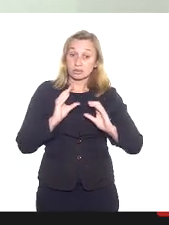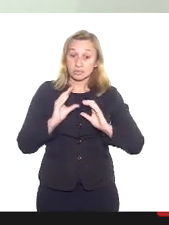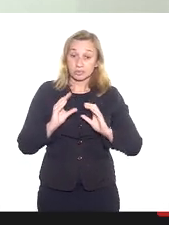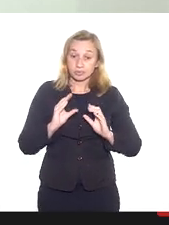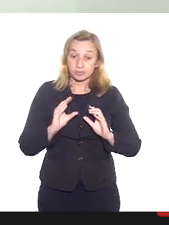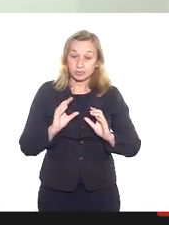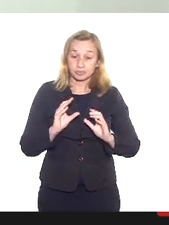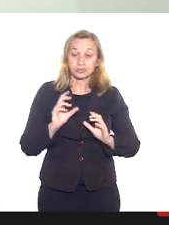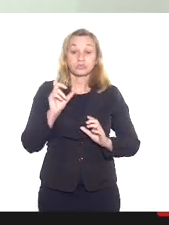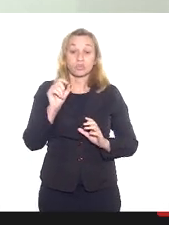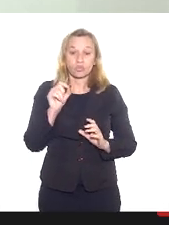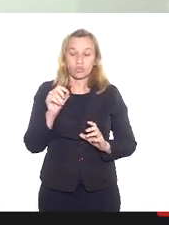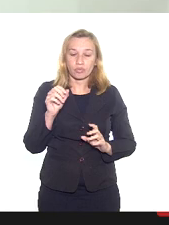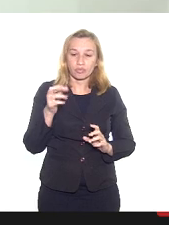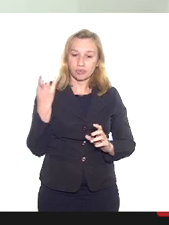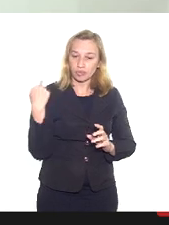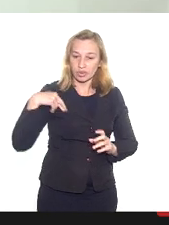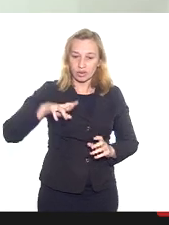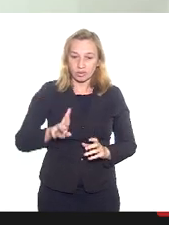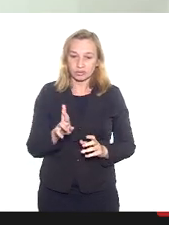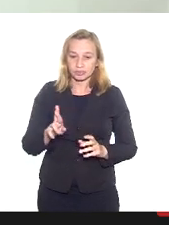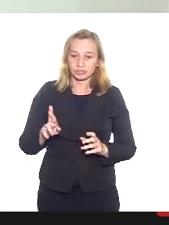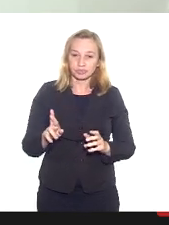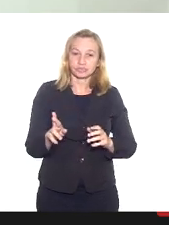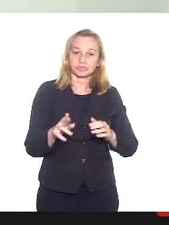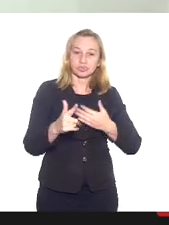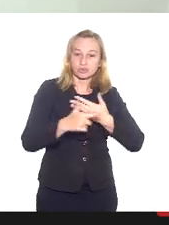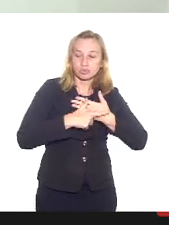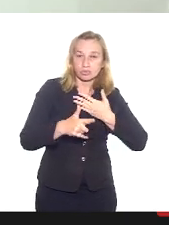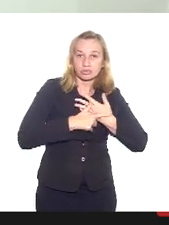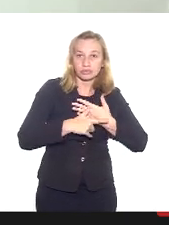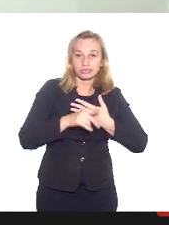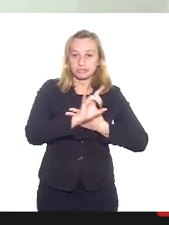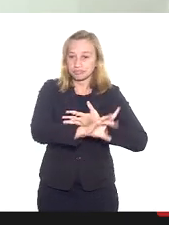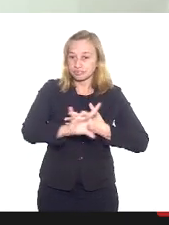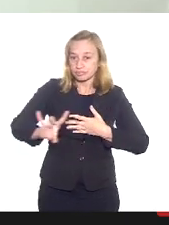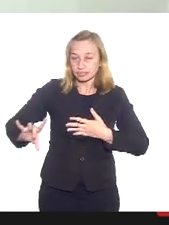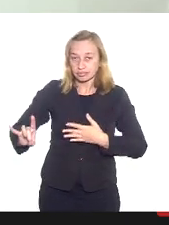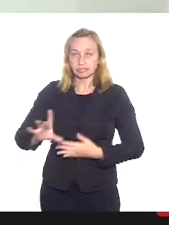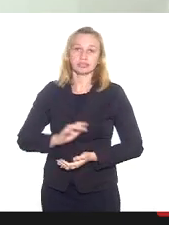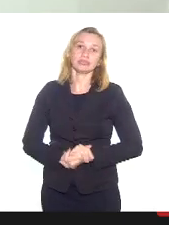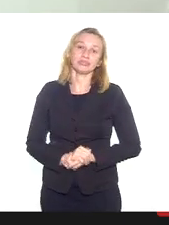o que as religiões fazem, o papel das religiões para que essa